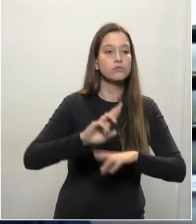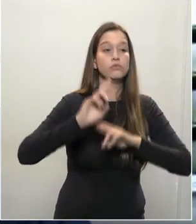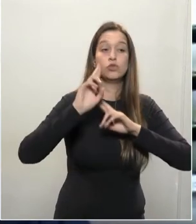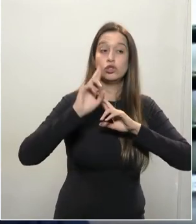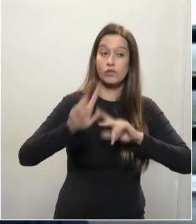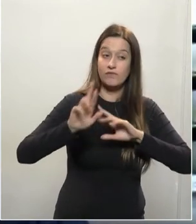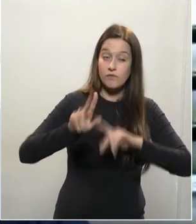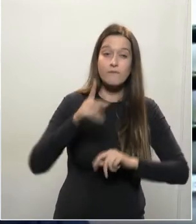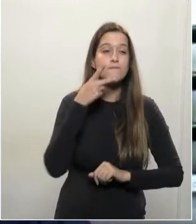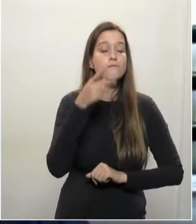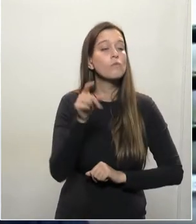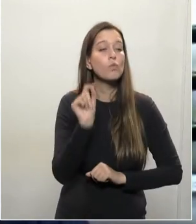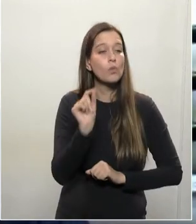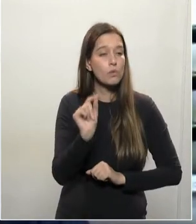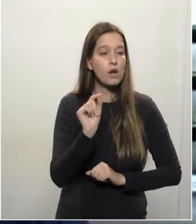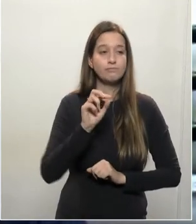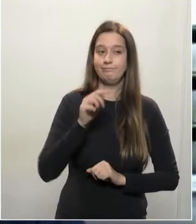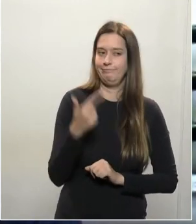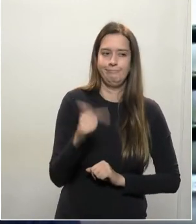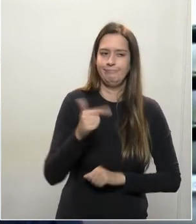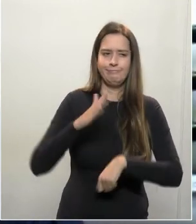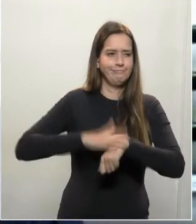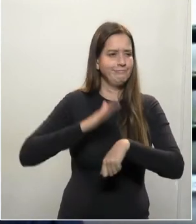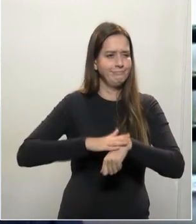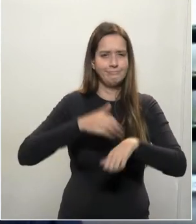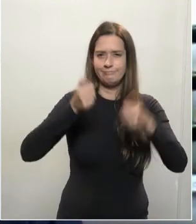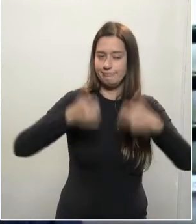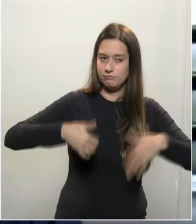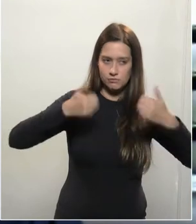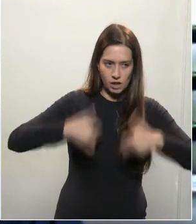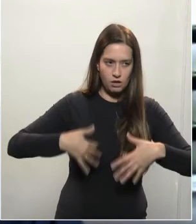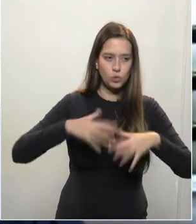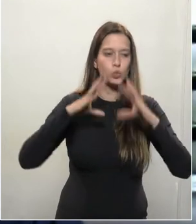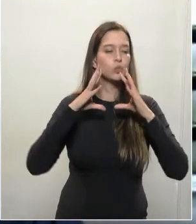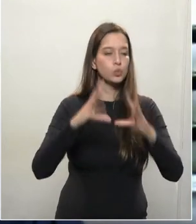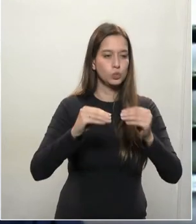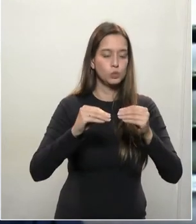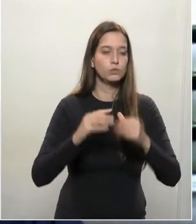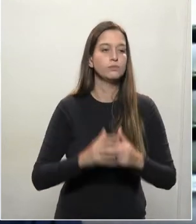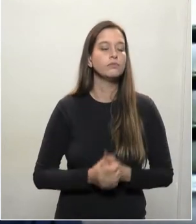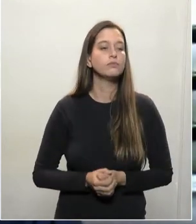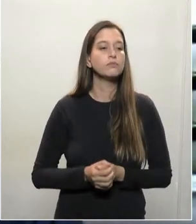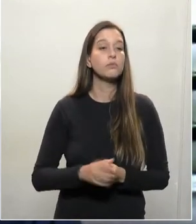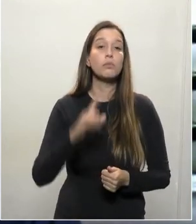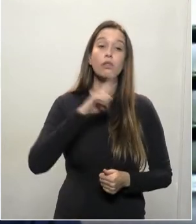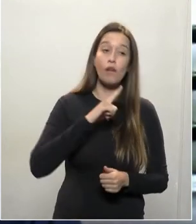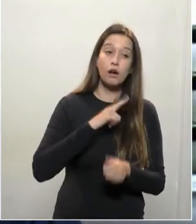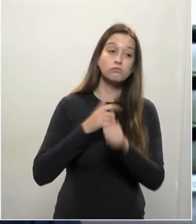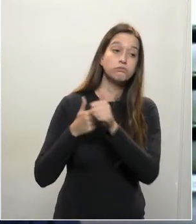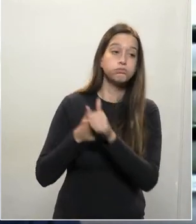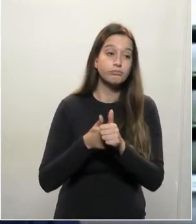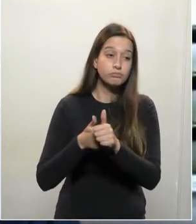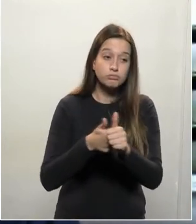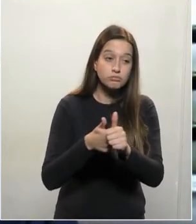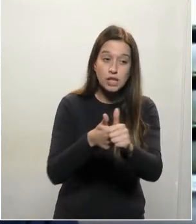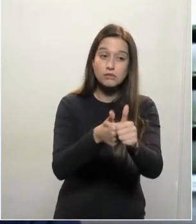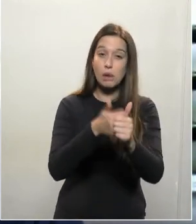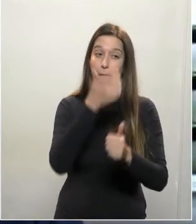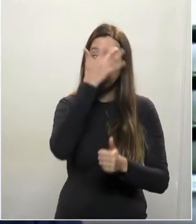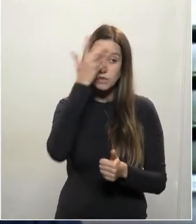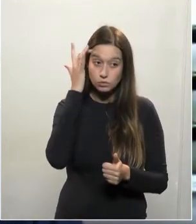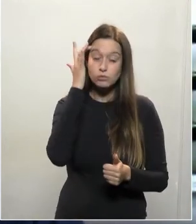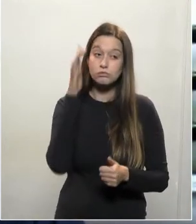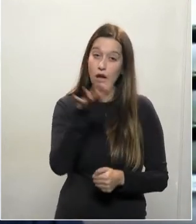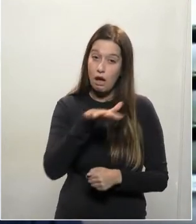a réplica, a tréplica, etc., não tivemos tempo hábil para isso. As perseguições pessoais a profissionais de segurança também não ficou explicado, não ficamos, ficamos como